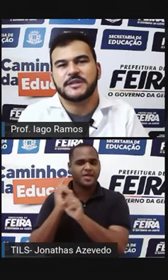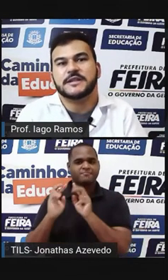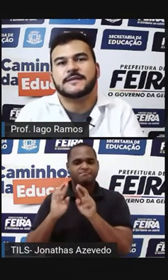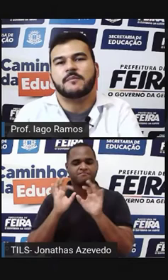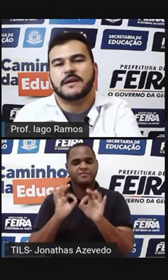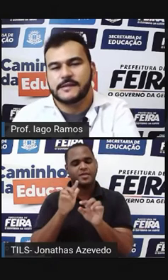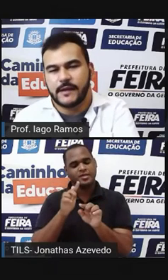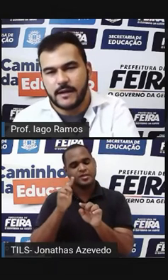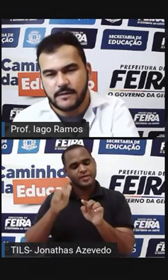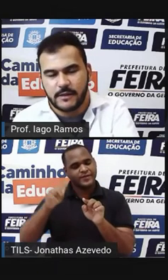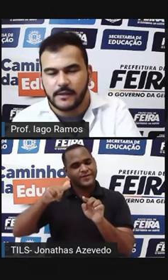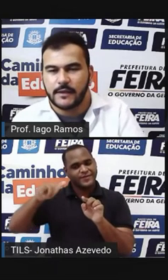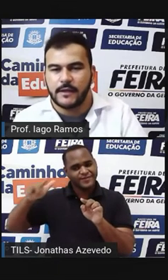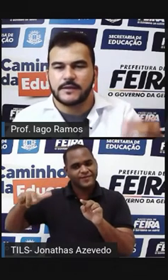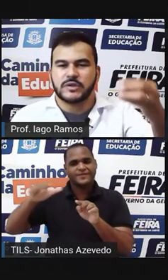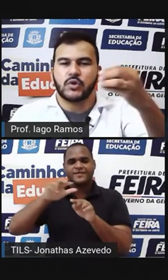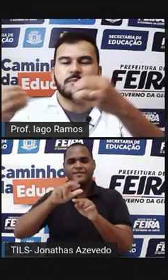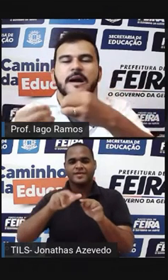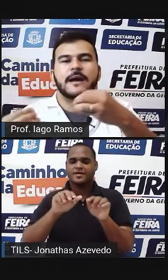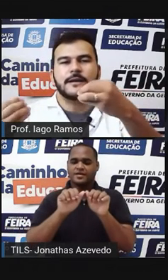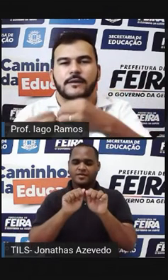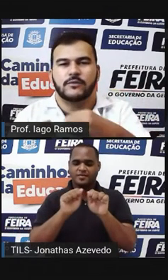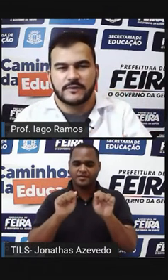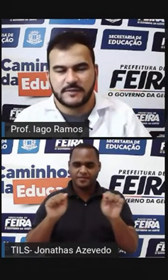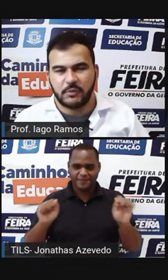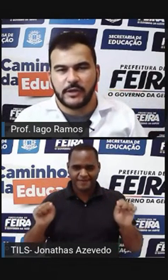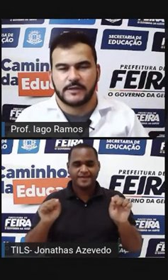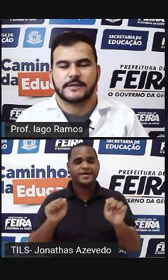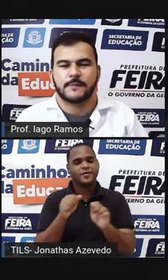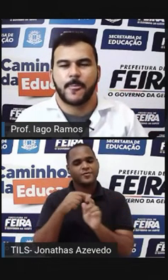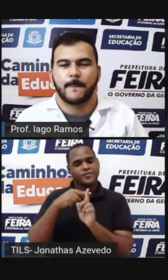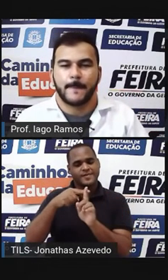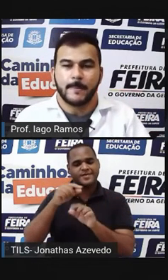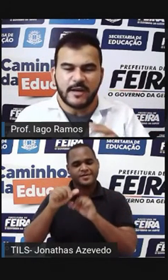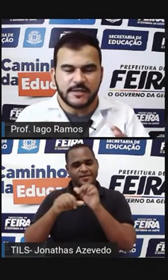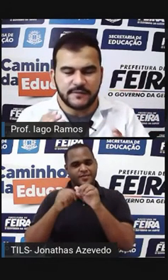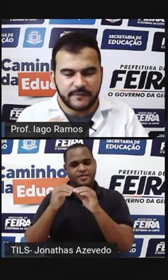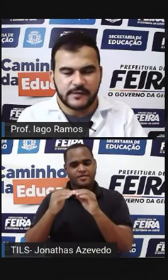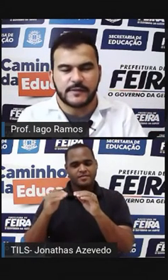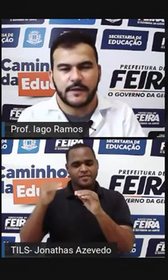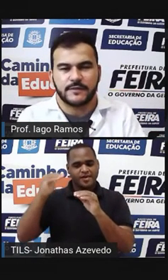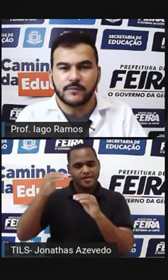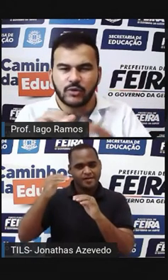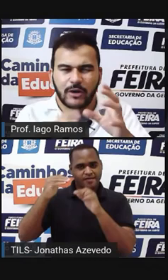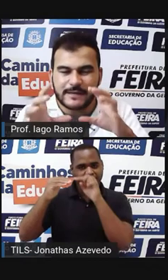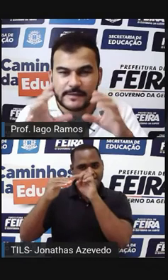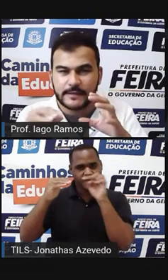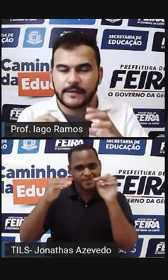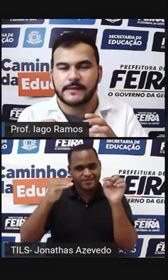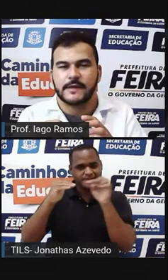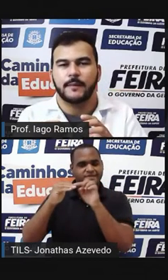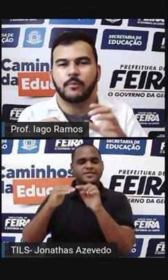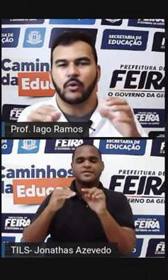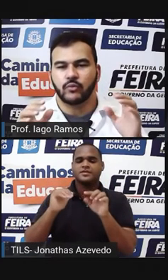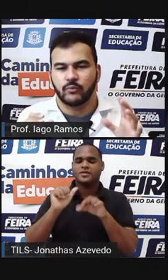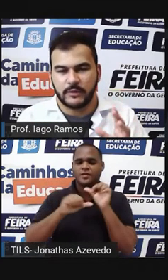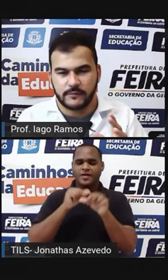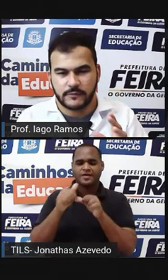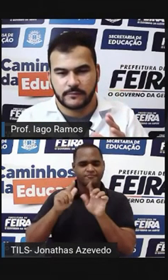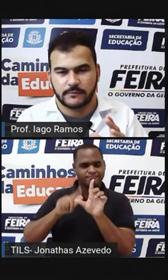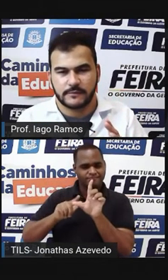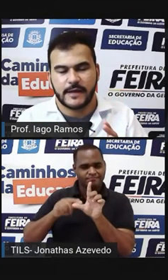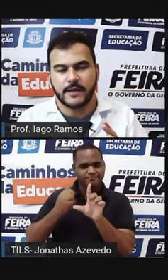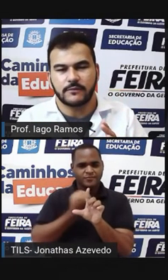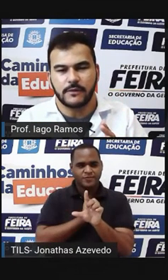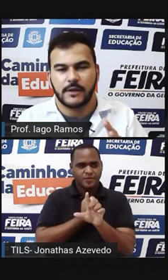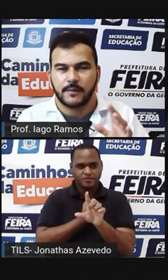só repetir essa base A E somar Os expoentes Mas a gente vai fazer o seguinte Vamos trocar essas letras aí Por números